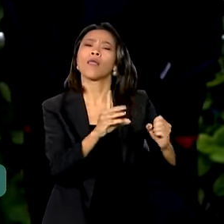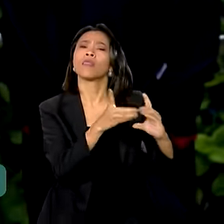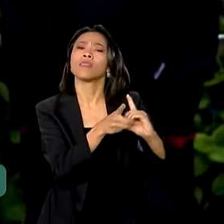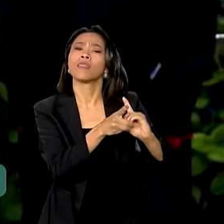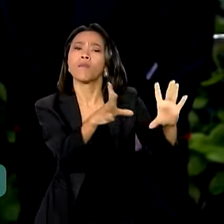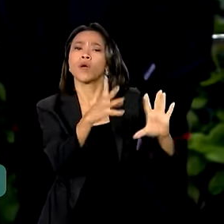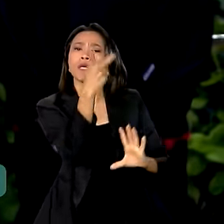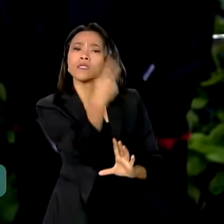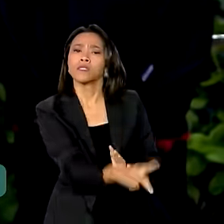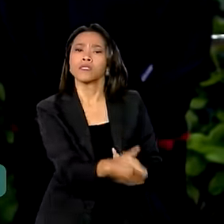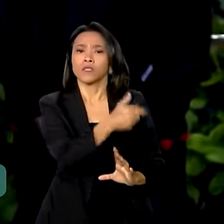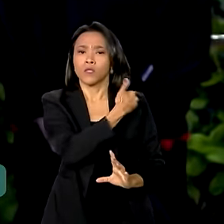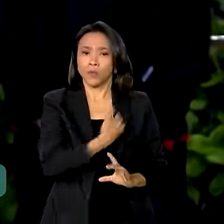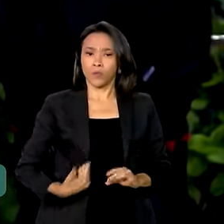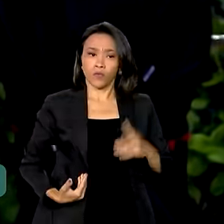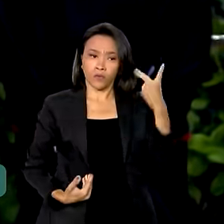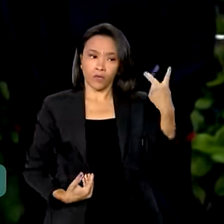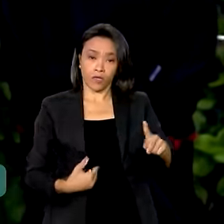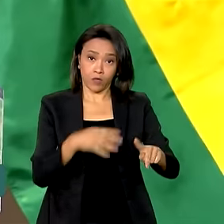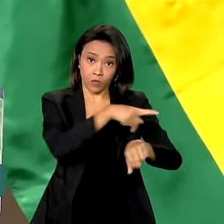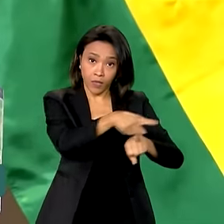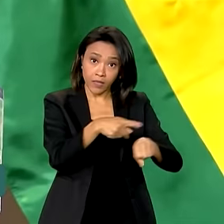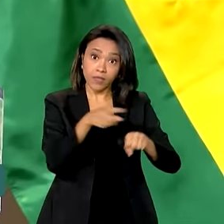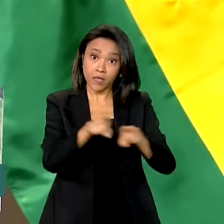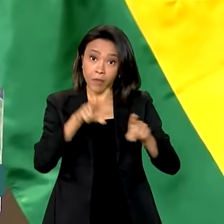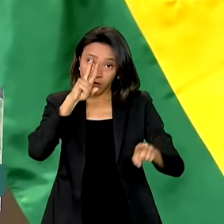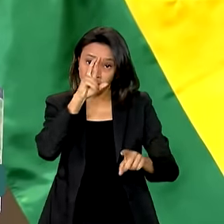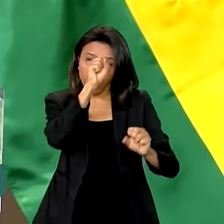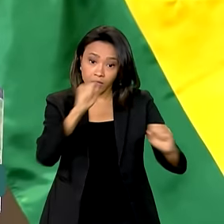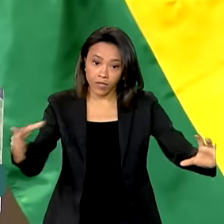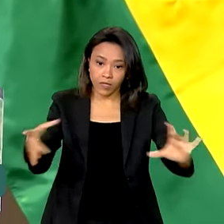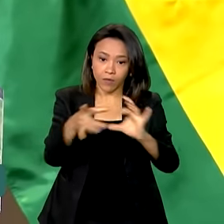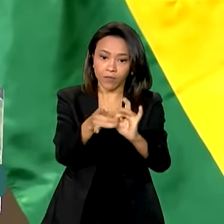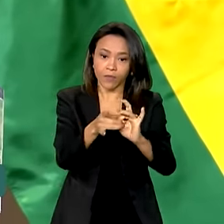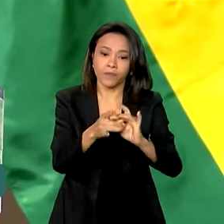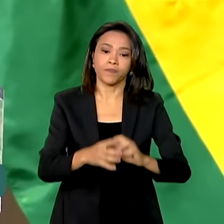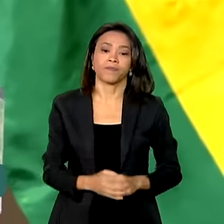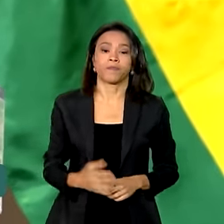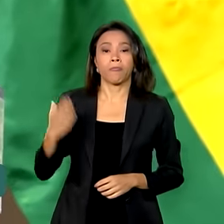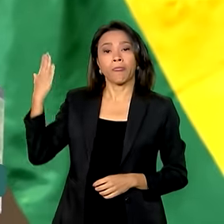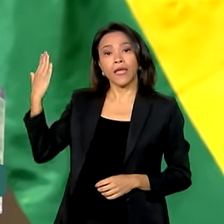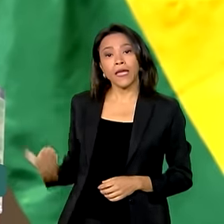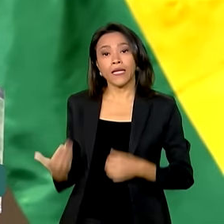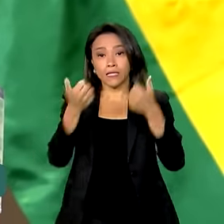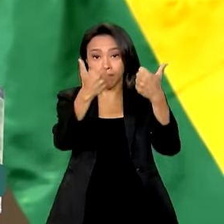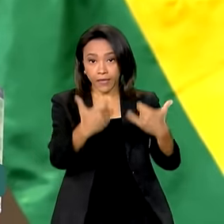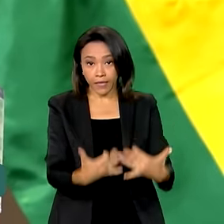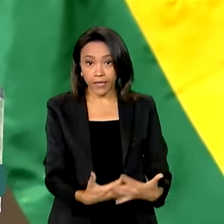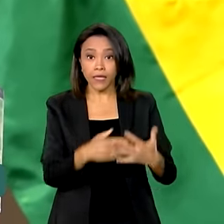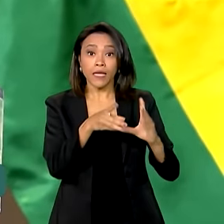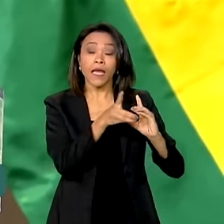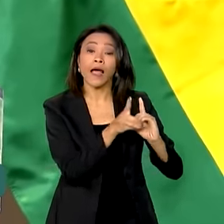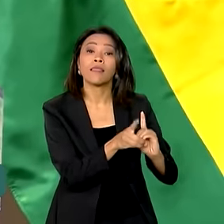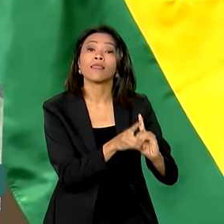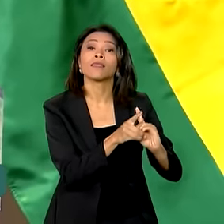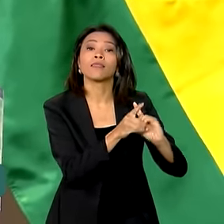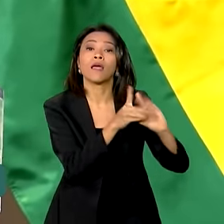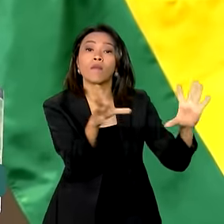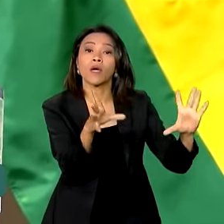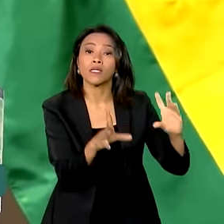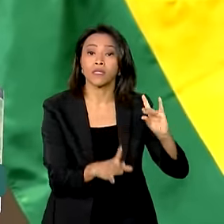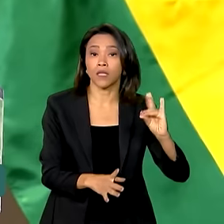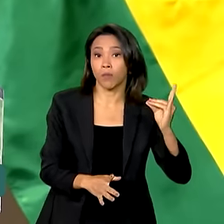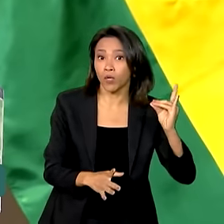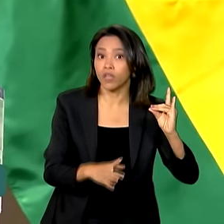e fortalecer a integração regional. Assim como no Brasil, a democracia boliviana prevaleceu após um